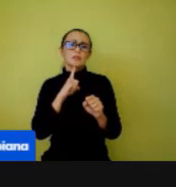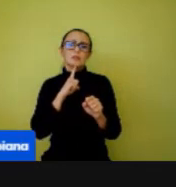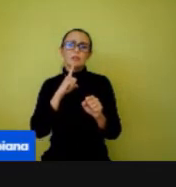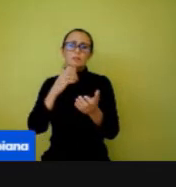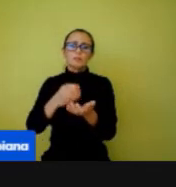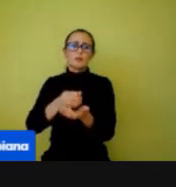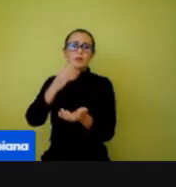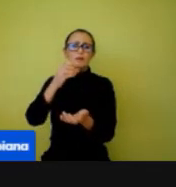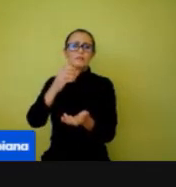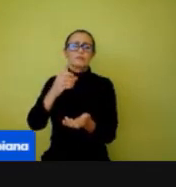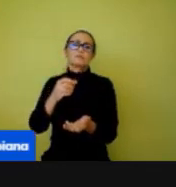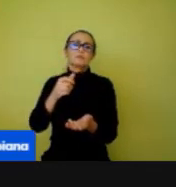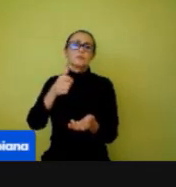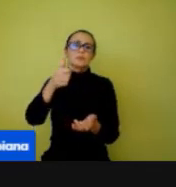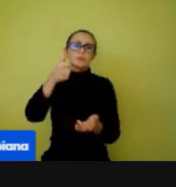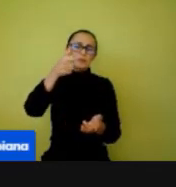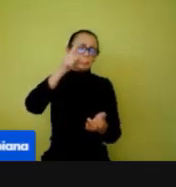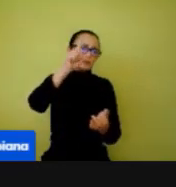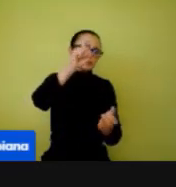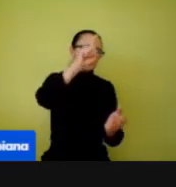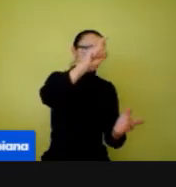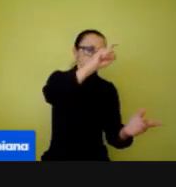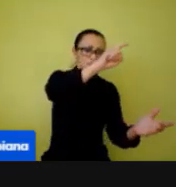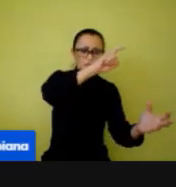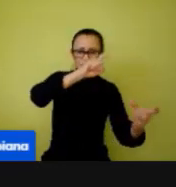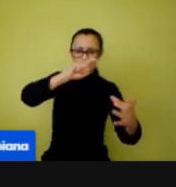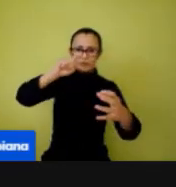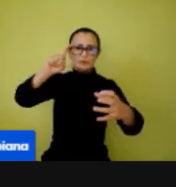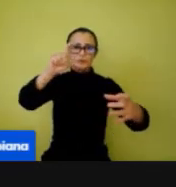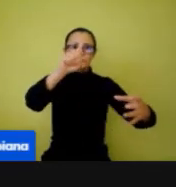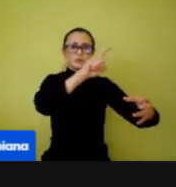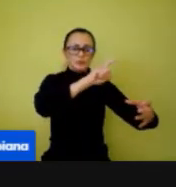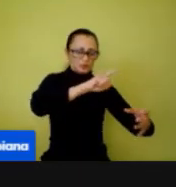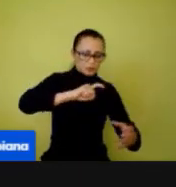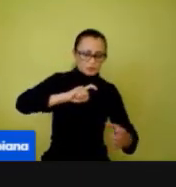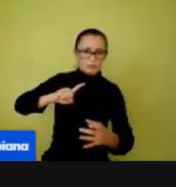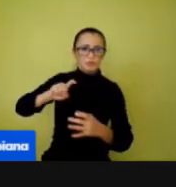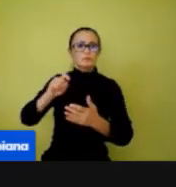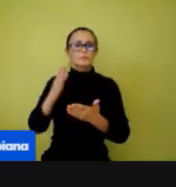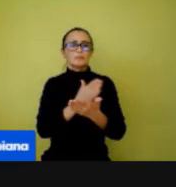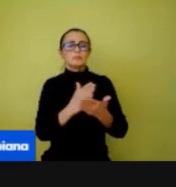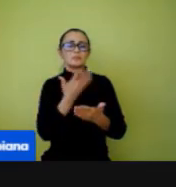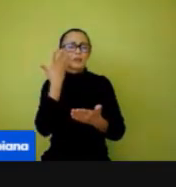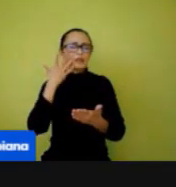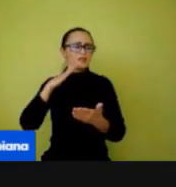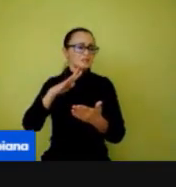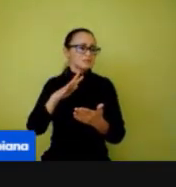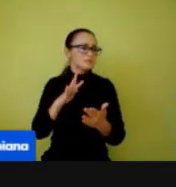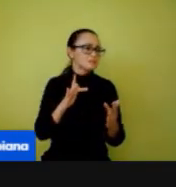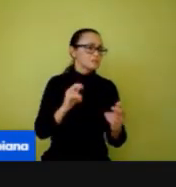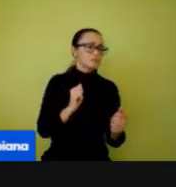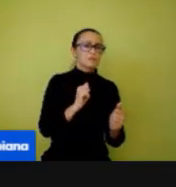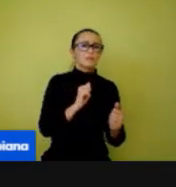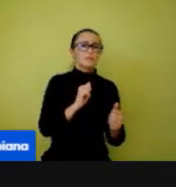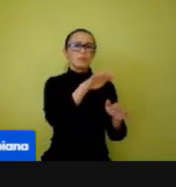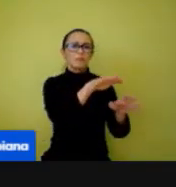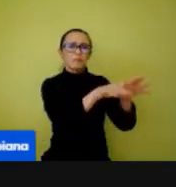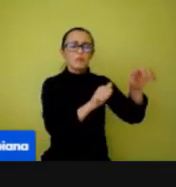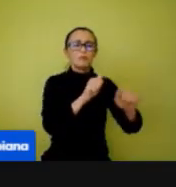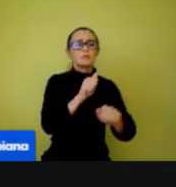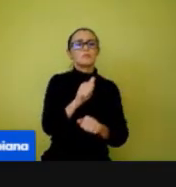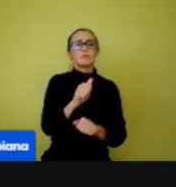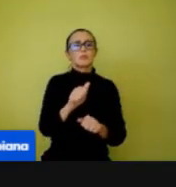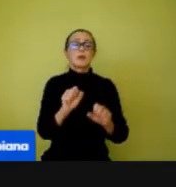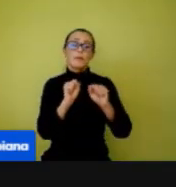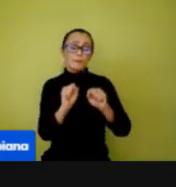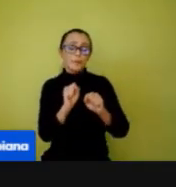higienizando os materiais, ou para, às vezes, a criança pôs a mão no chão, encostou em algum lugar, você pode, ali, naquele momento, já passar